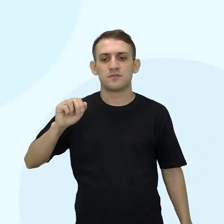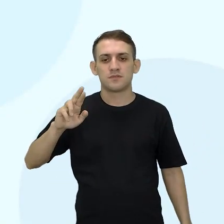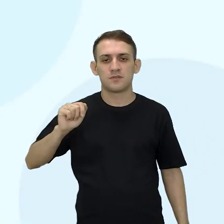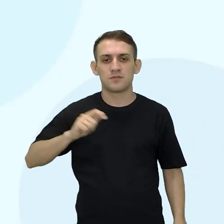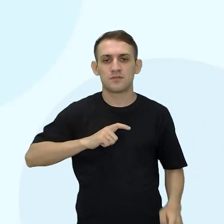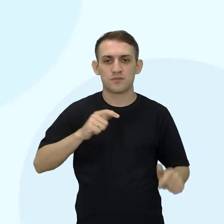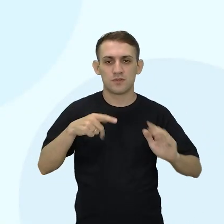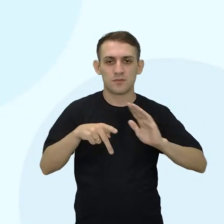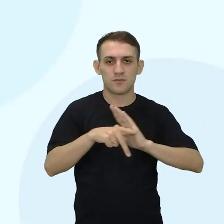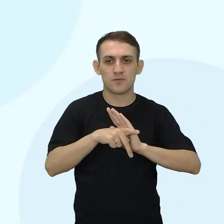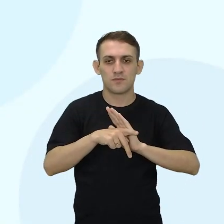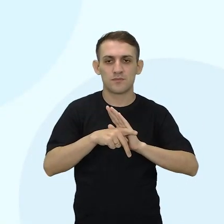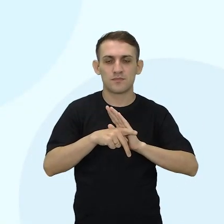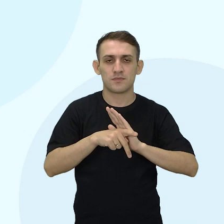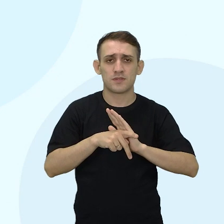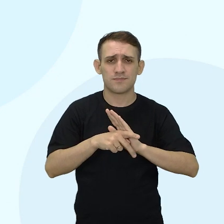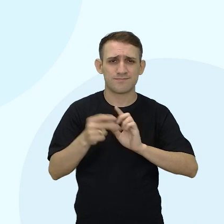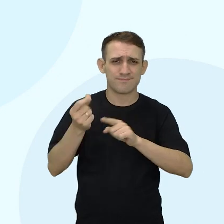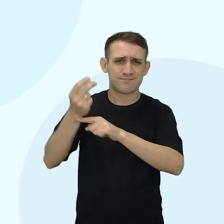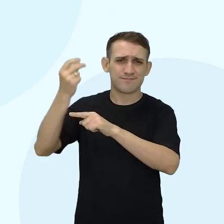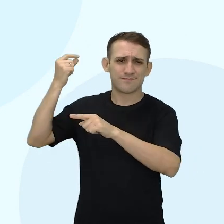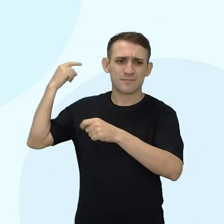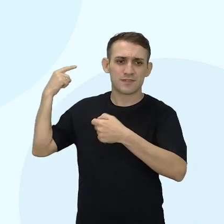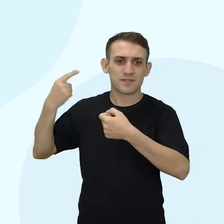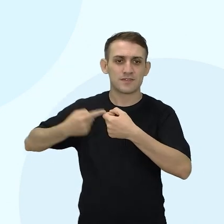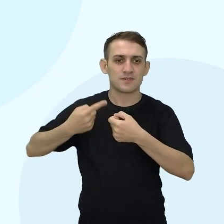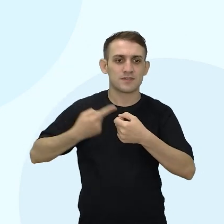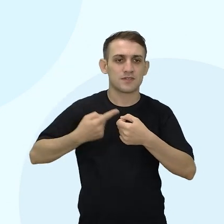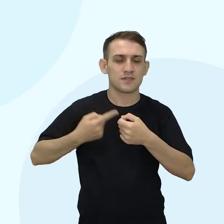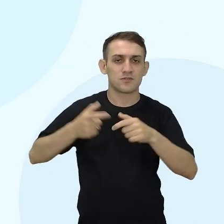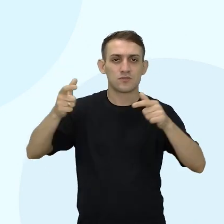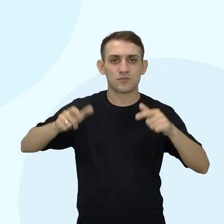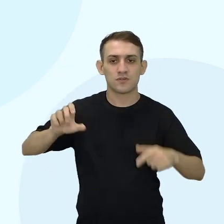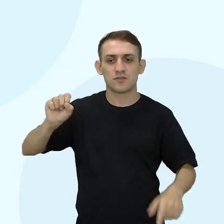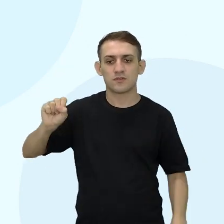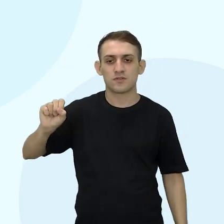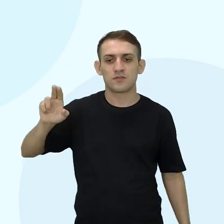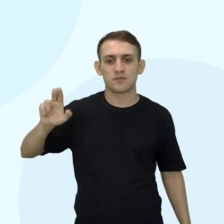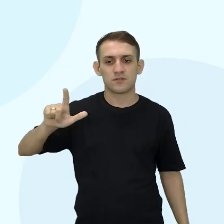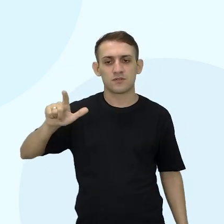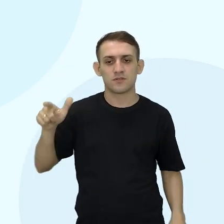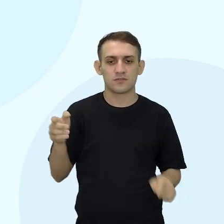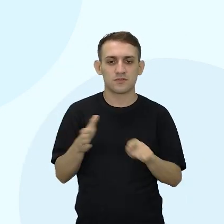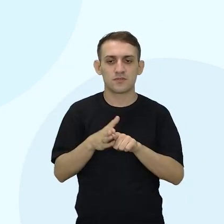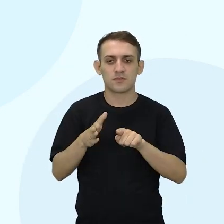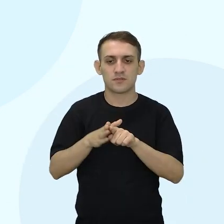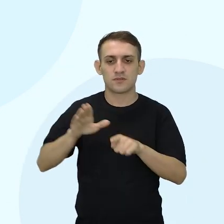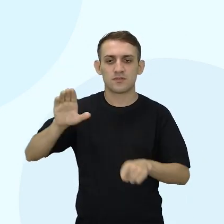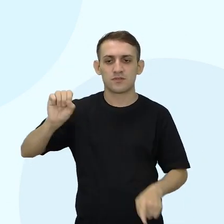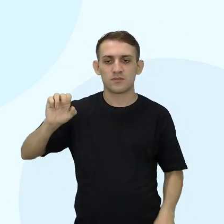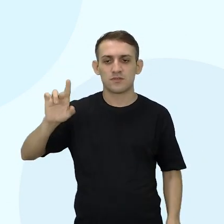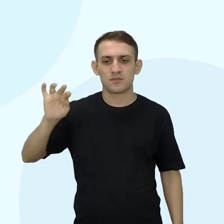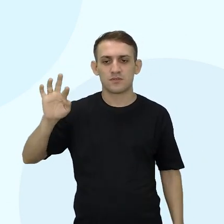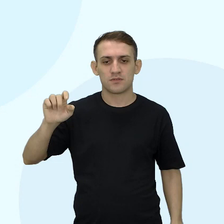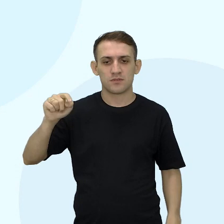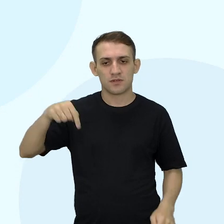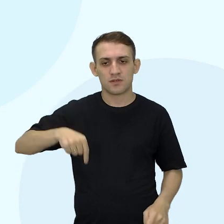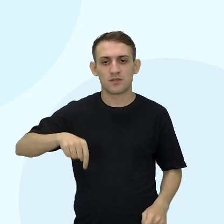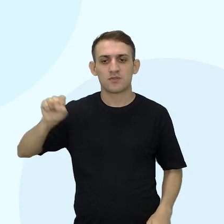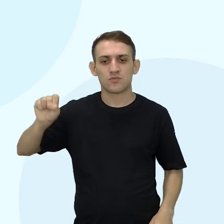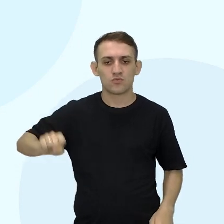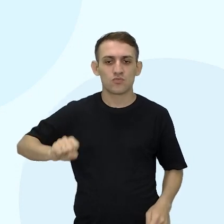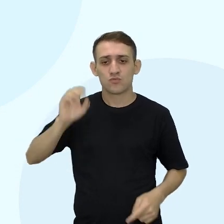localizam-se nas mais antigas cidades das regiões sul e sudeste e sul do Brasil,